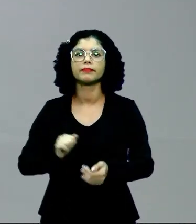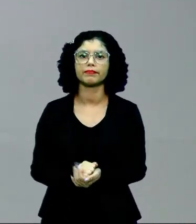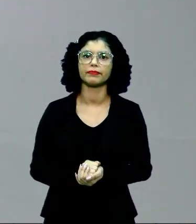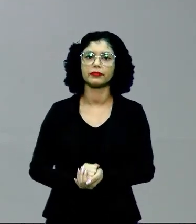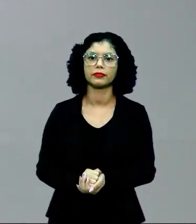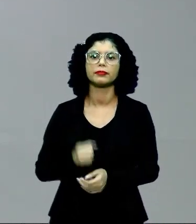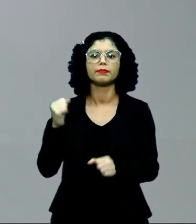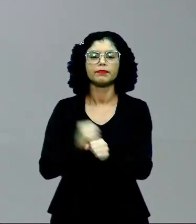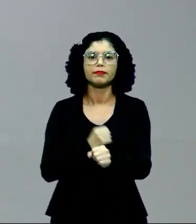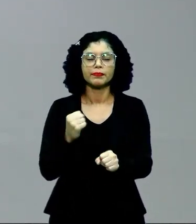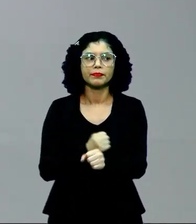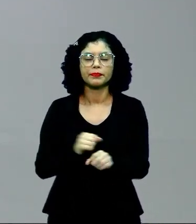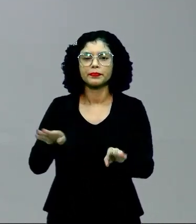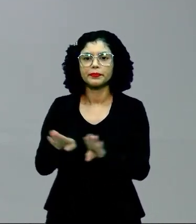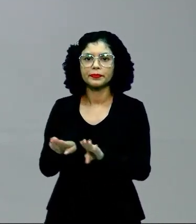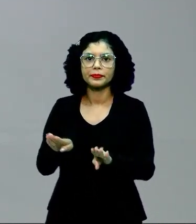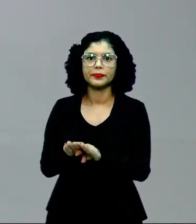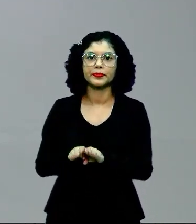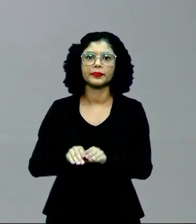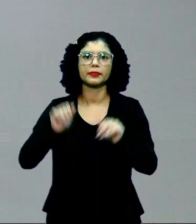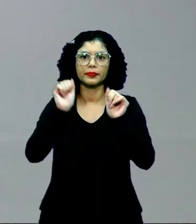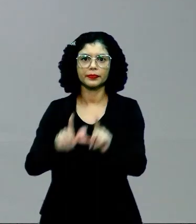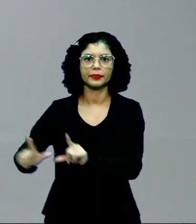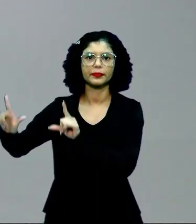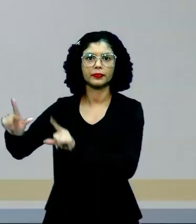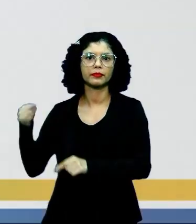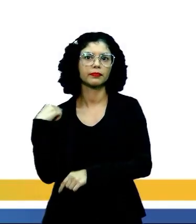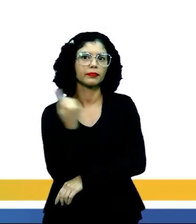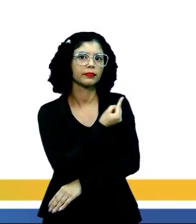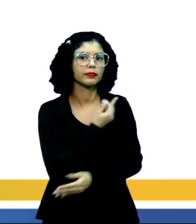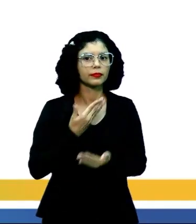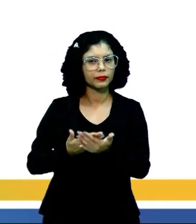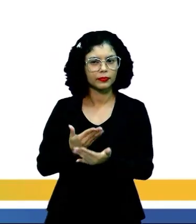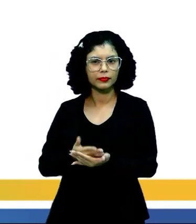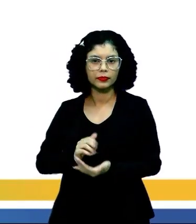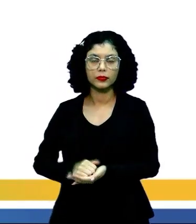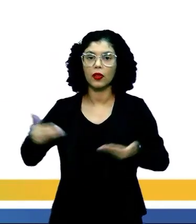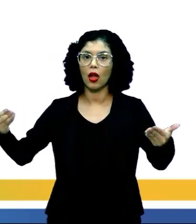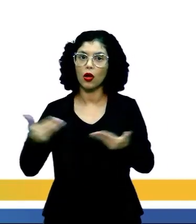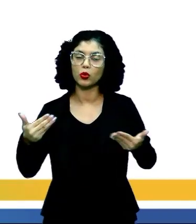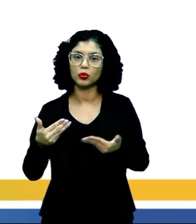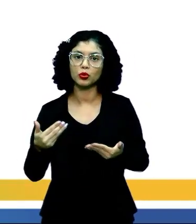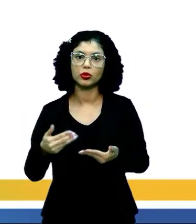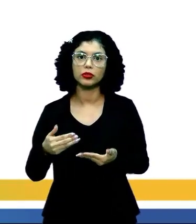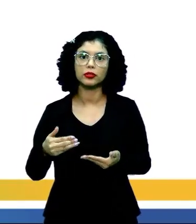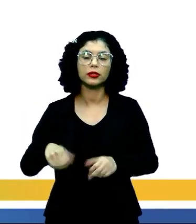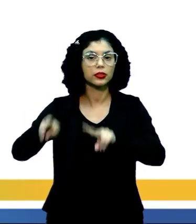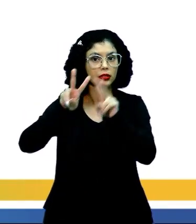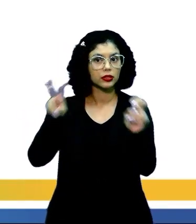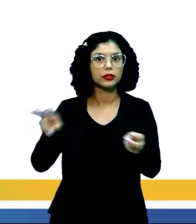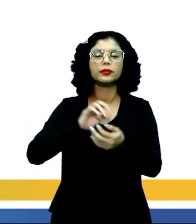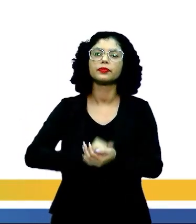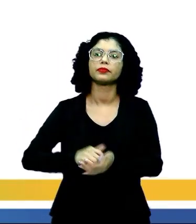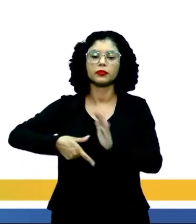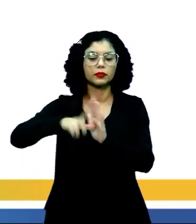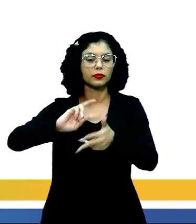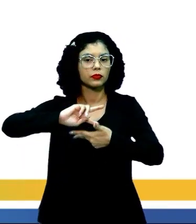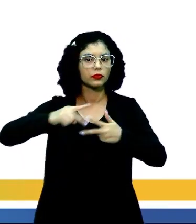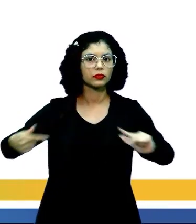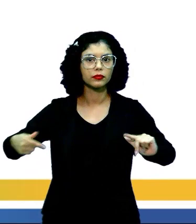ao longo das nossas aulas aqui na plataforma. Vamos à nossa aula. A aula de hoje, portanto, pré-modernismo.